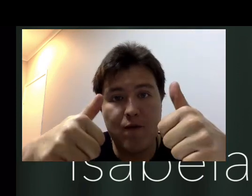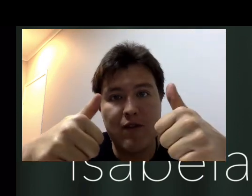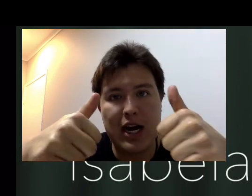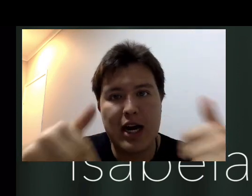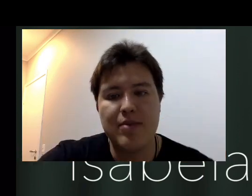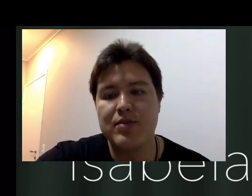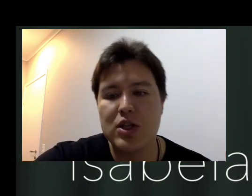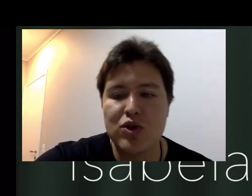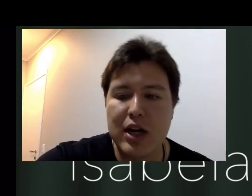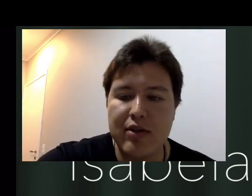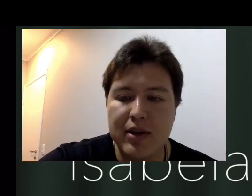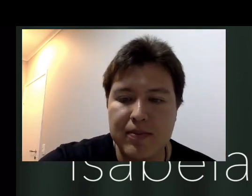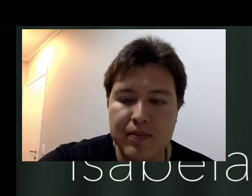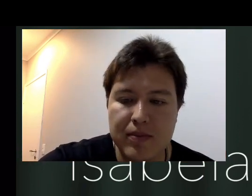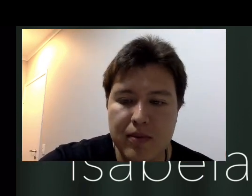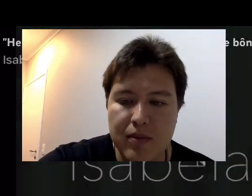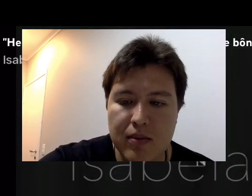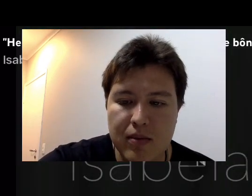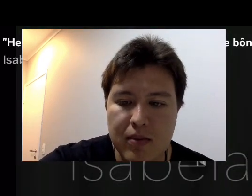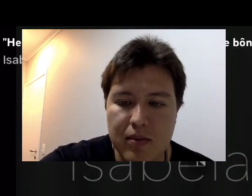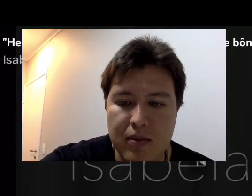né? Então, vai lá e se inscreve.